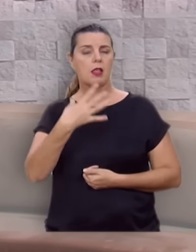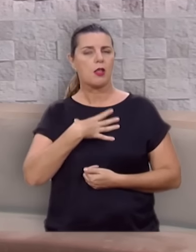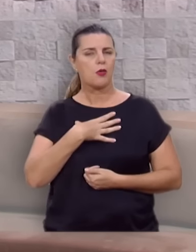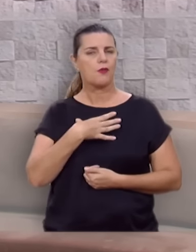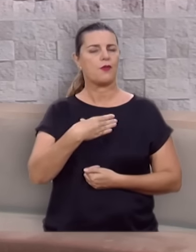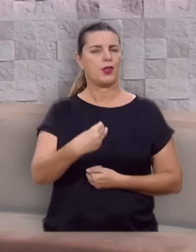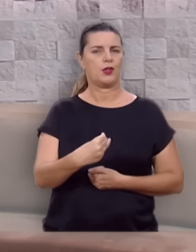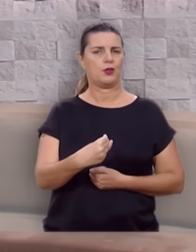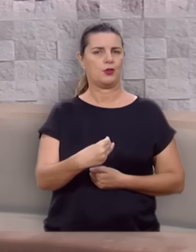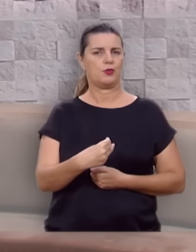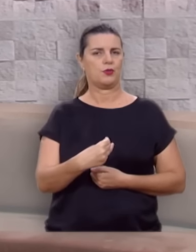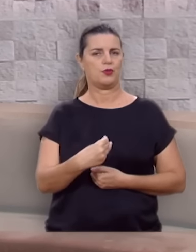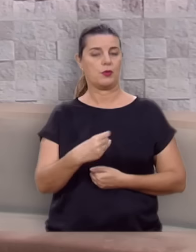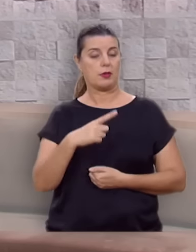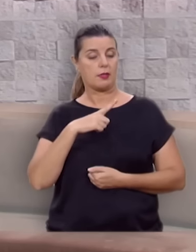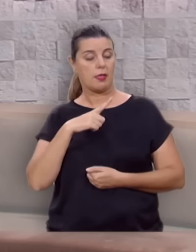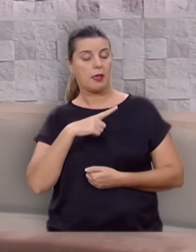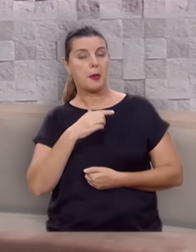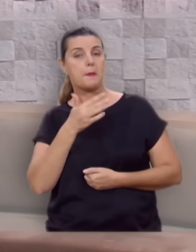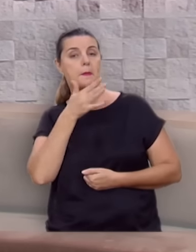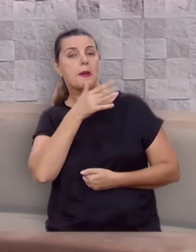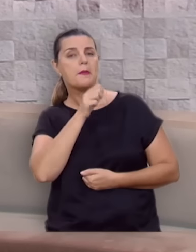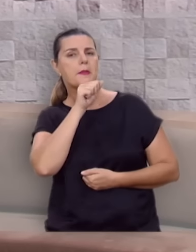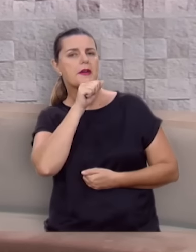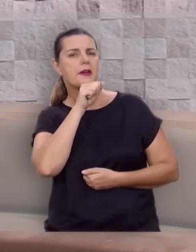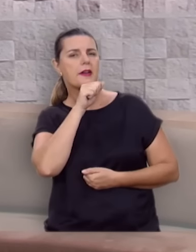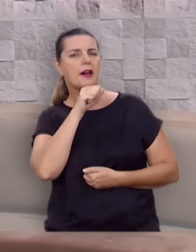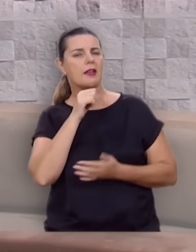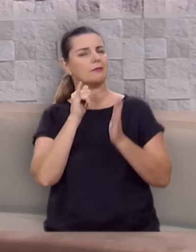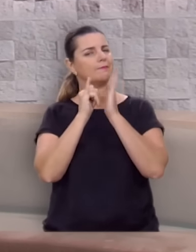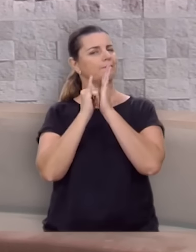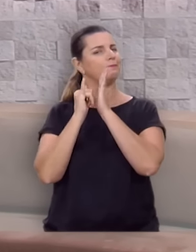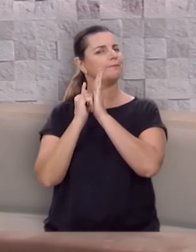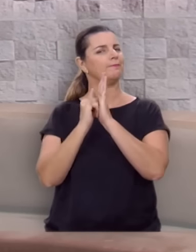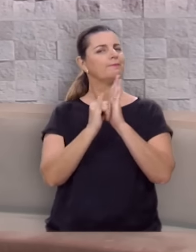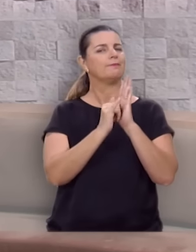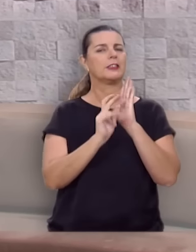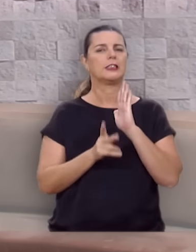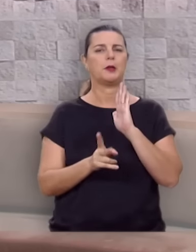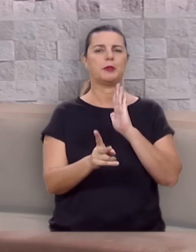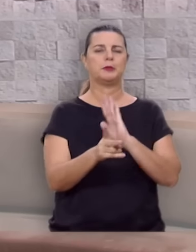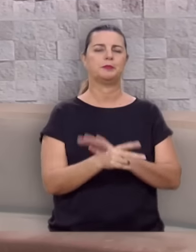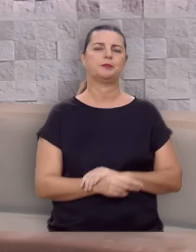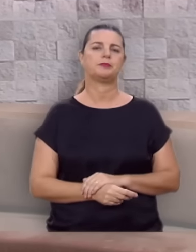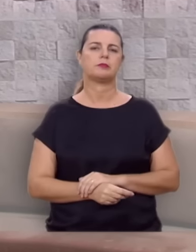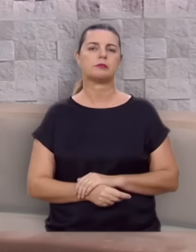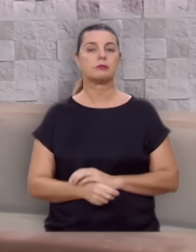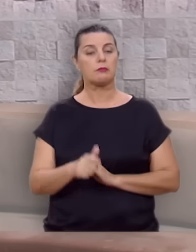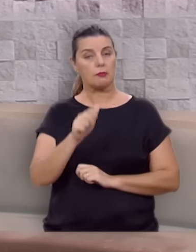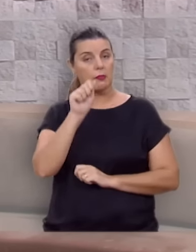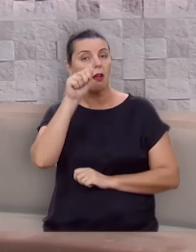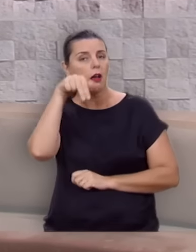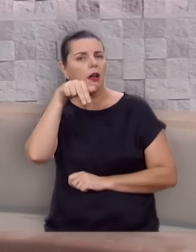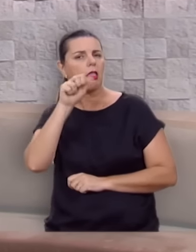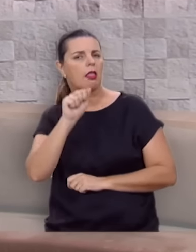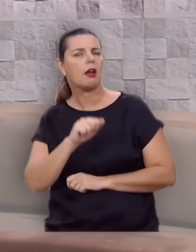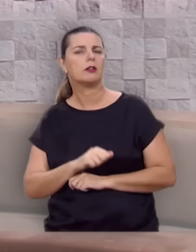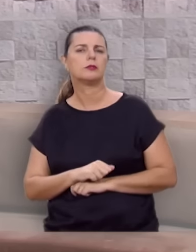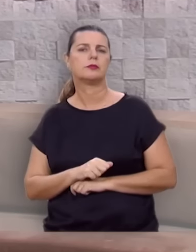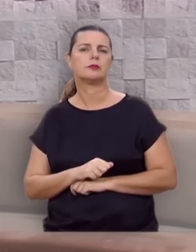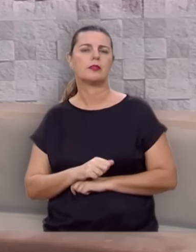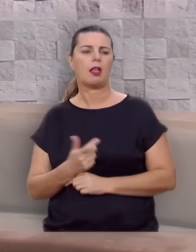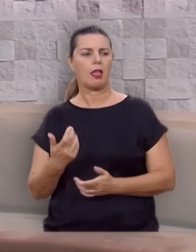Bendito é o filho cuja mãe é uma intercessora. E Ana